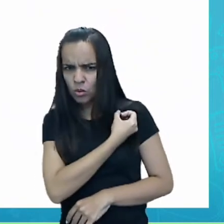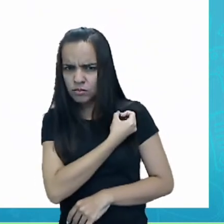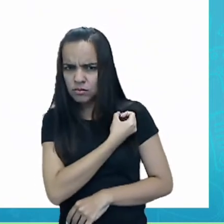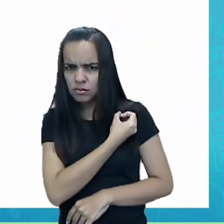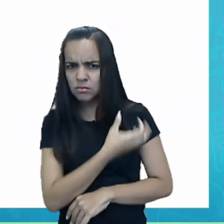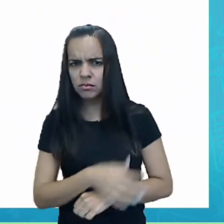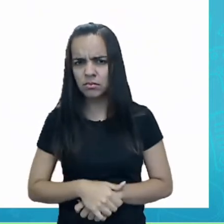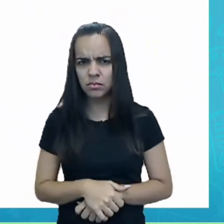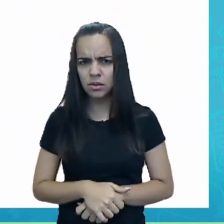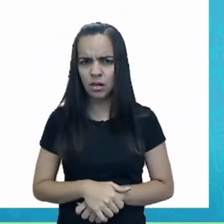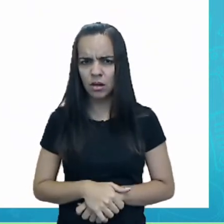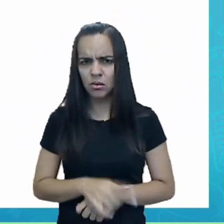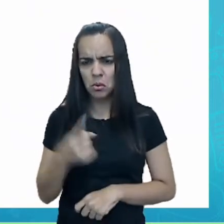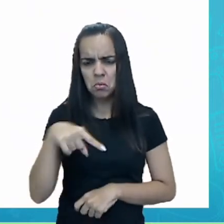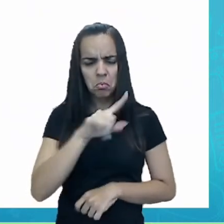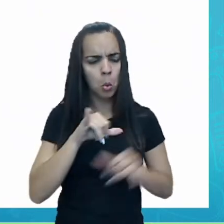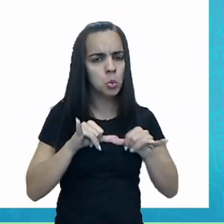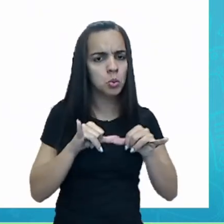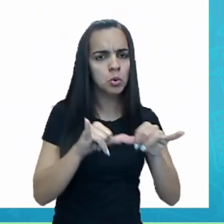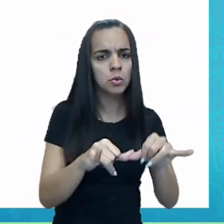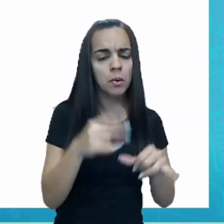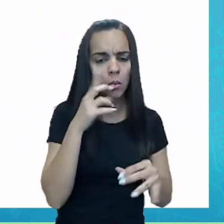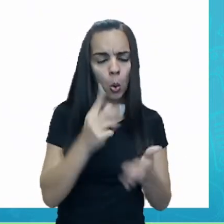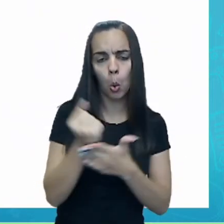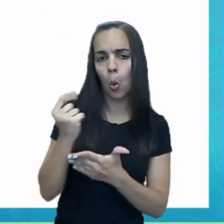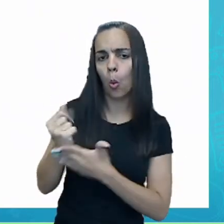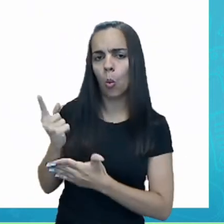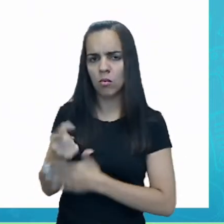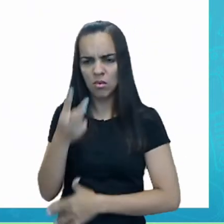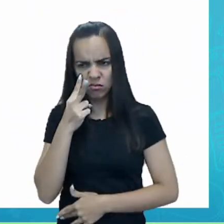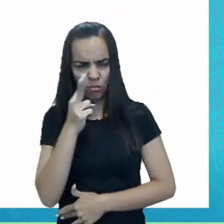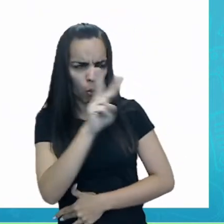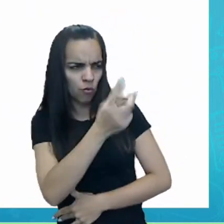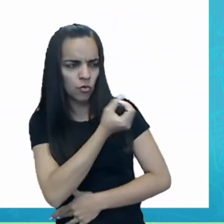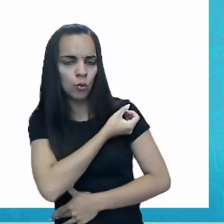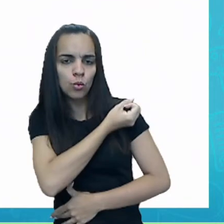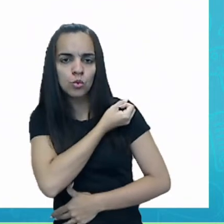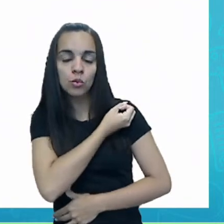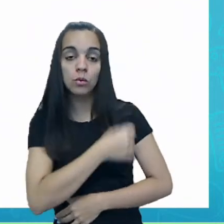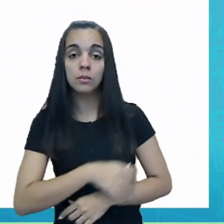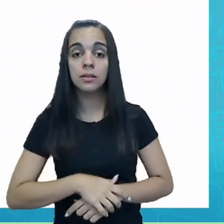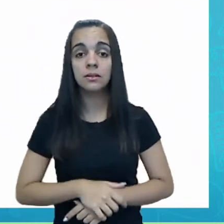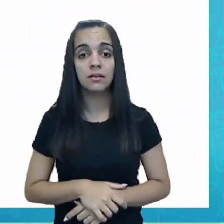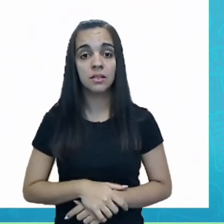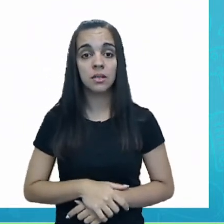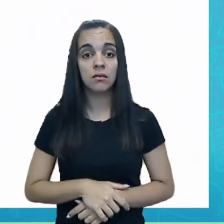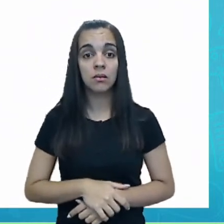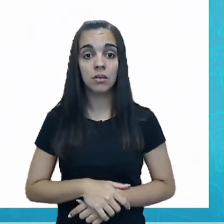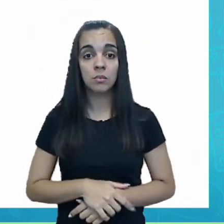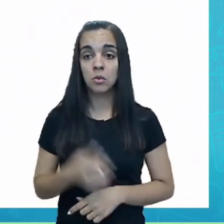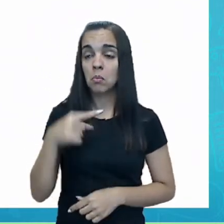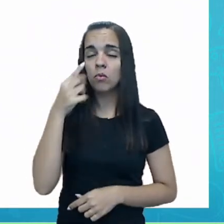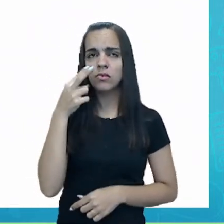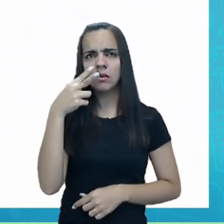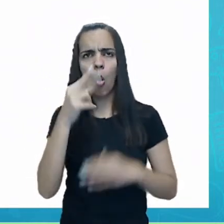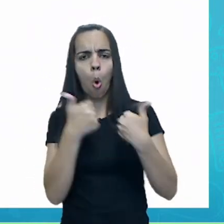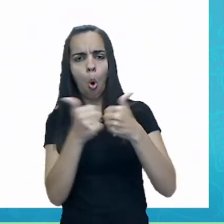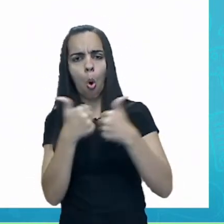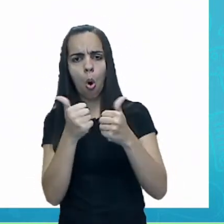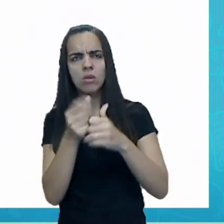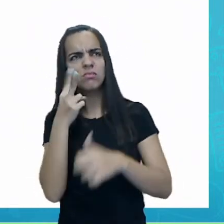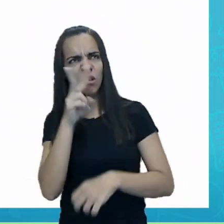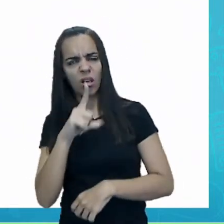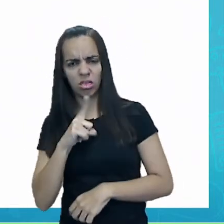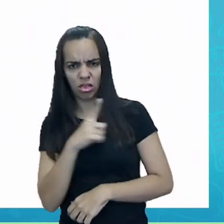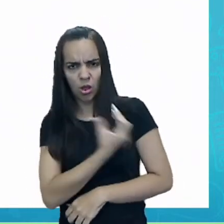Quando você vai no supermercado, nas compras, você vê os numerais? Quando você vai pegar um ônibus, será que tem os